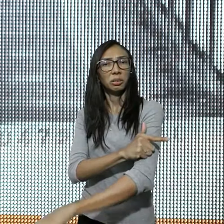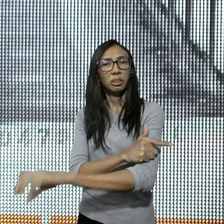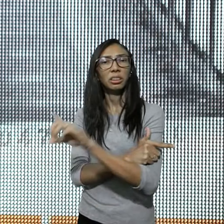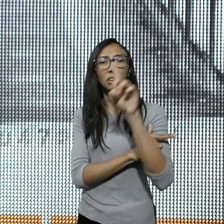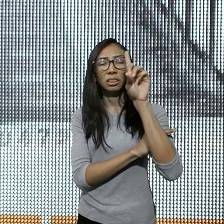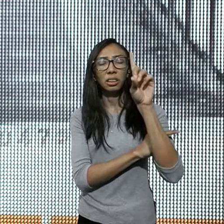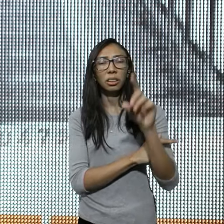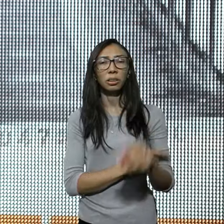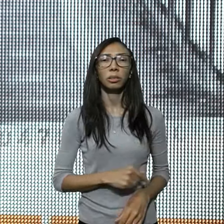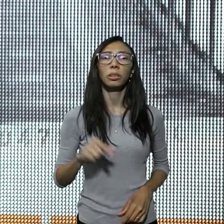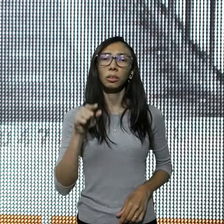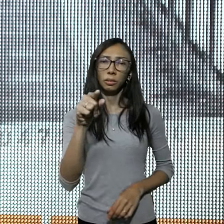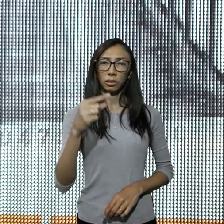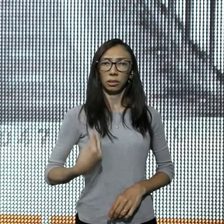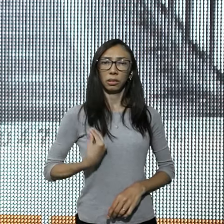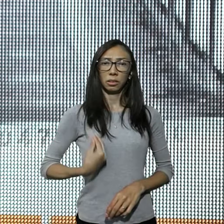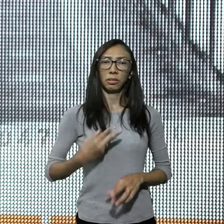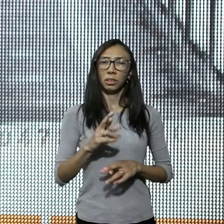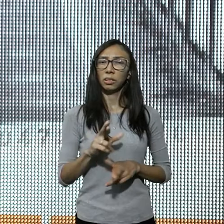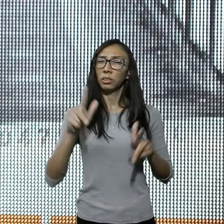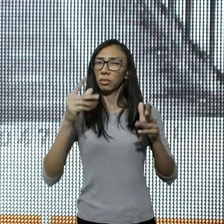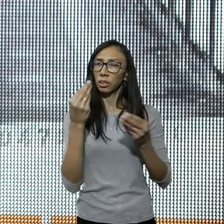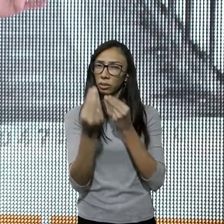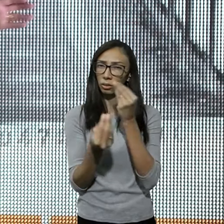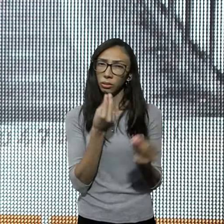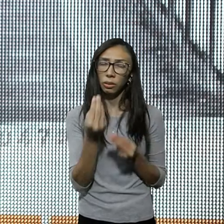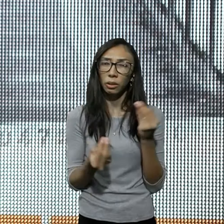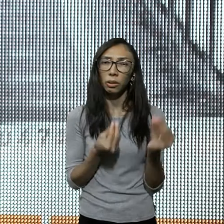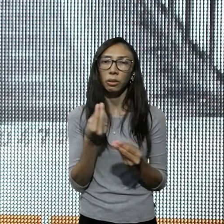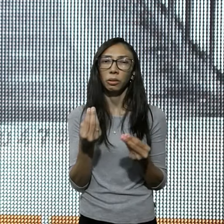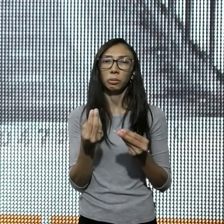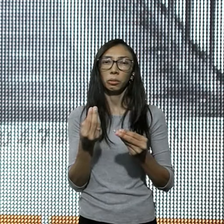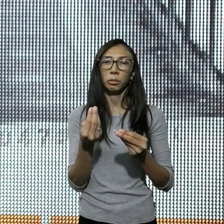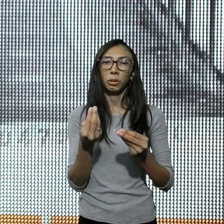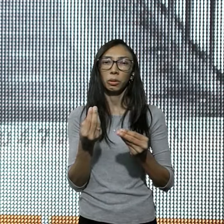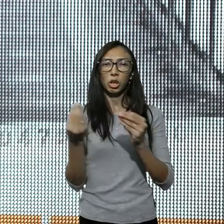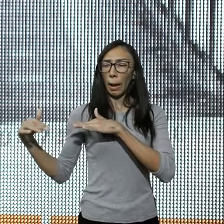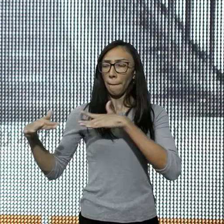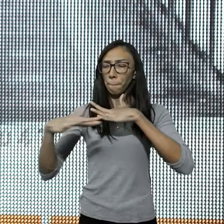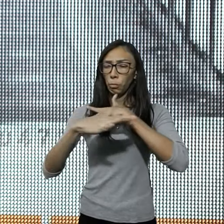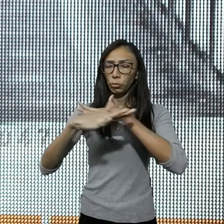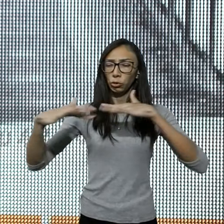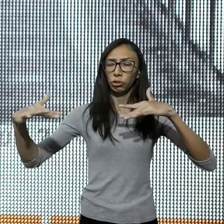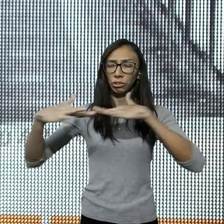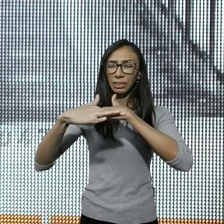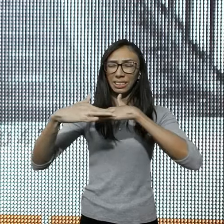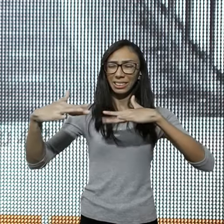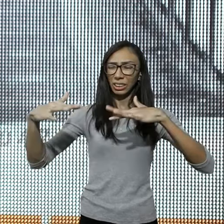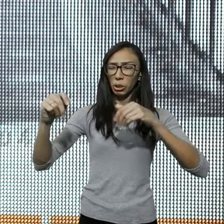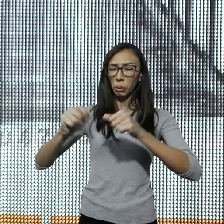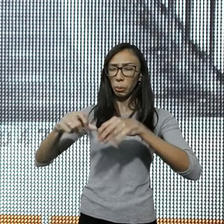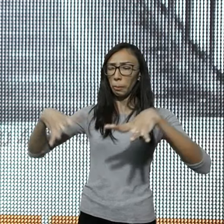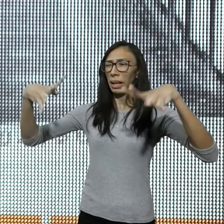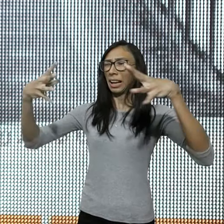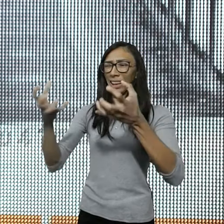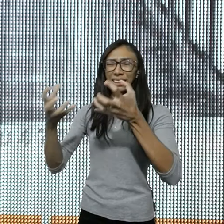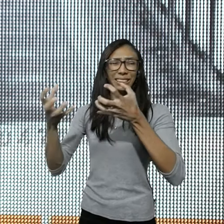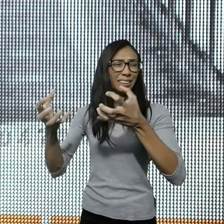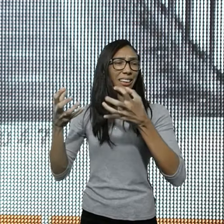você sabe, o vai fazer a diferença, na sua vida, é quando você decidir, sair de uma multidão, que só quer as mãos, do Senhor,